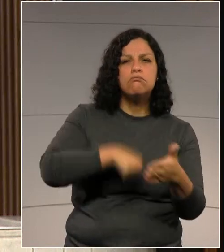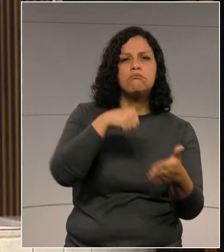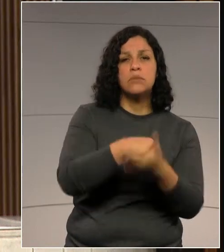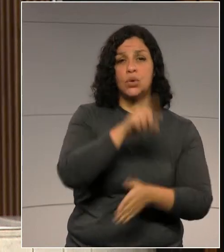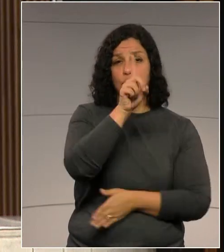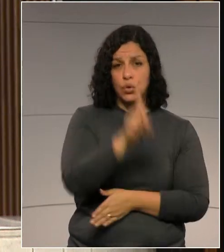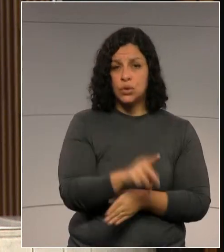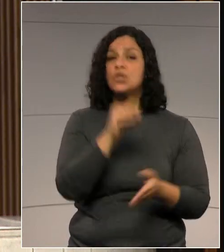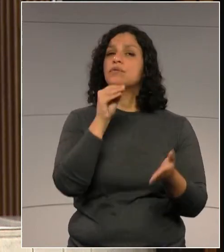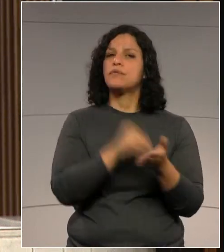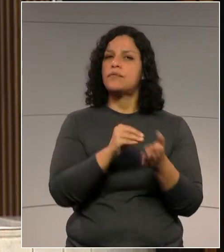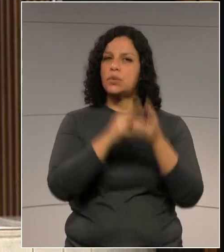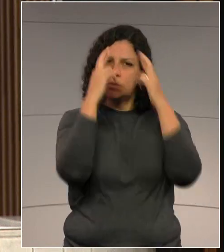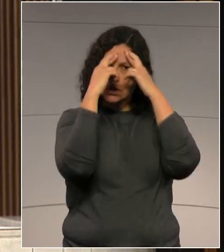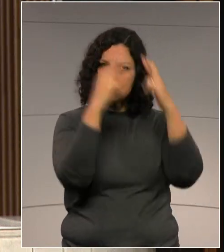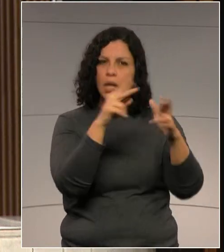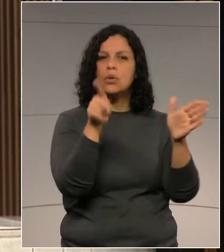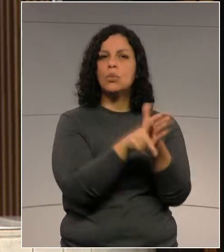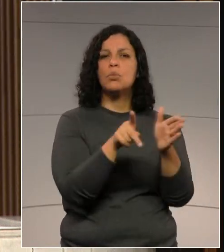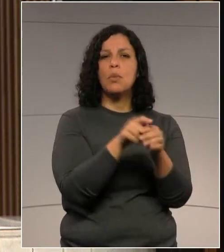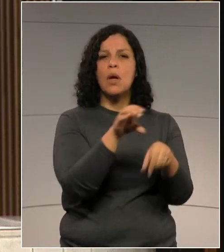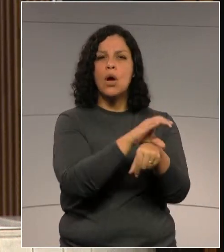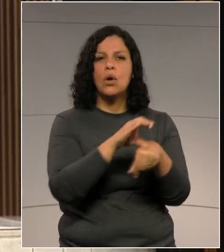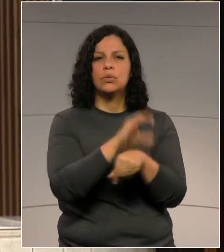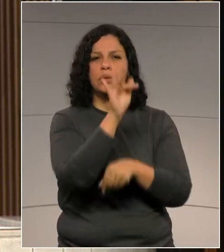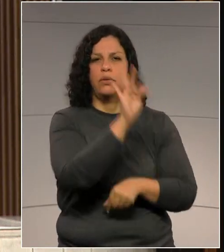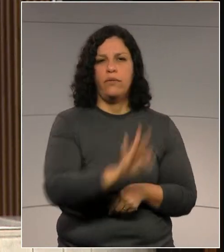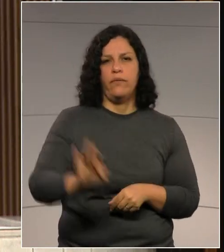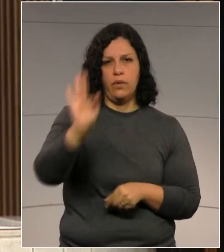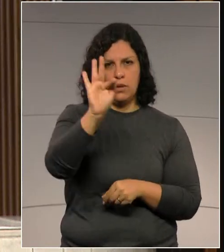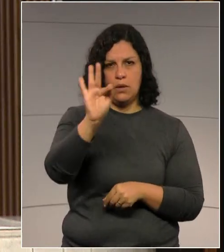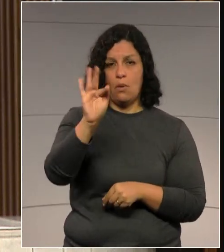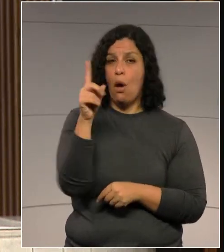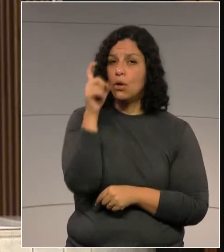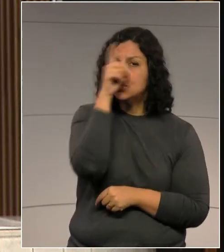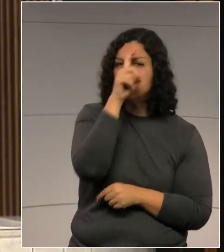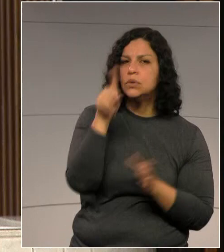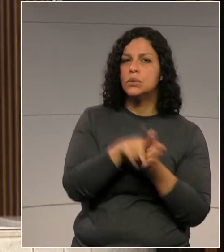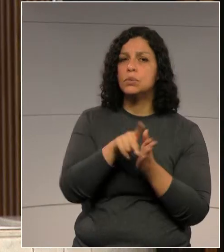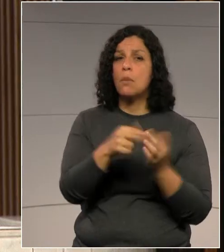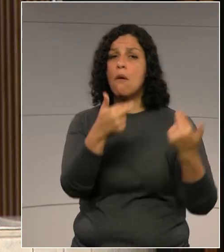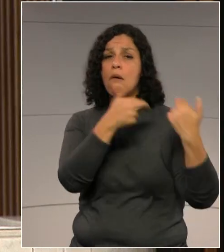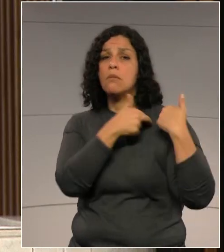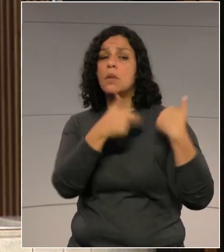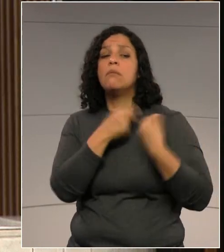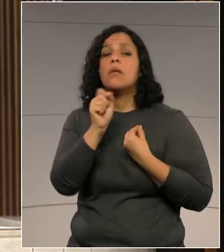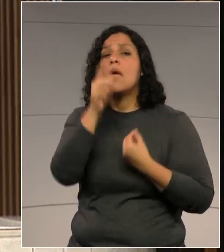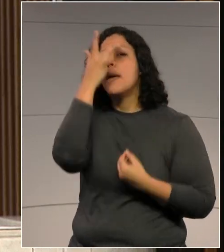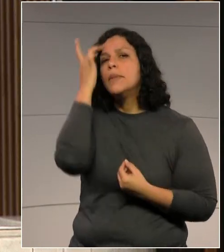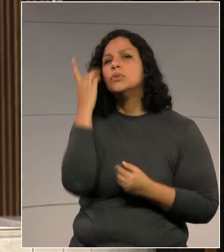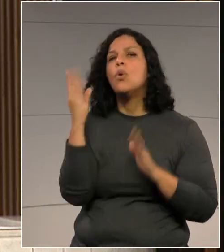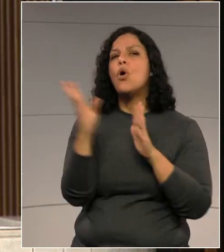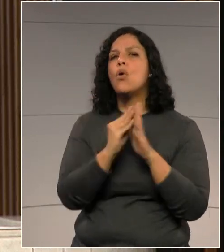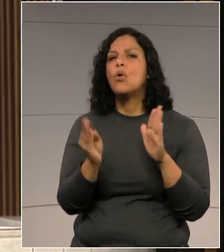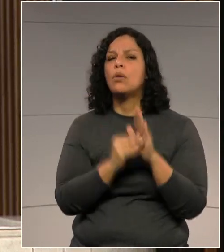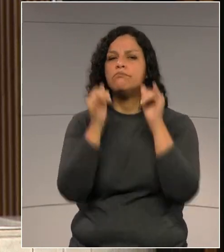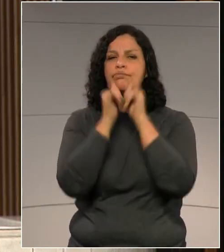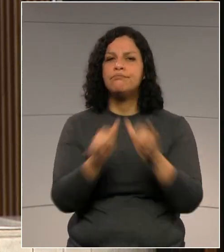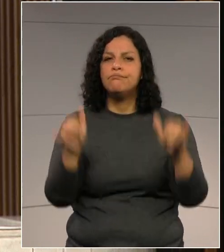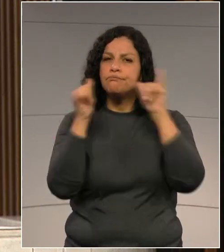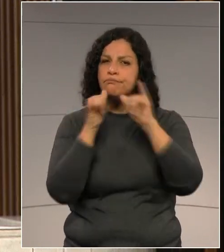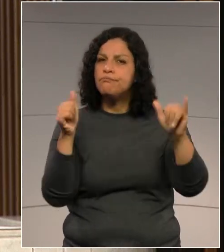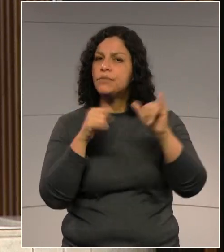o que desrespeita a própria Constituição Federal, a dificuldade de responsabilização pelo conteúdo publicado,